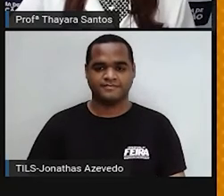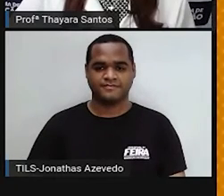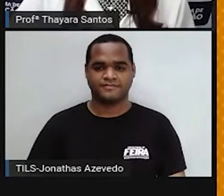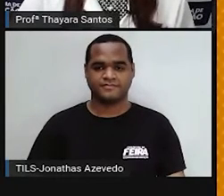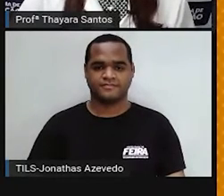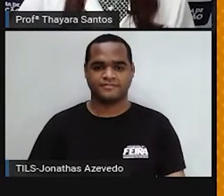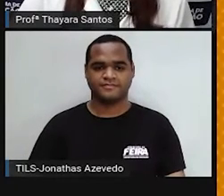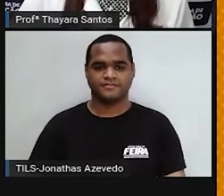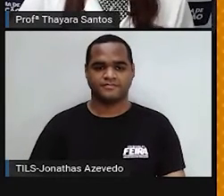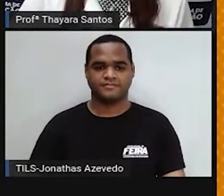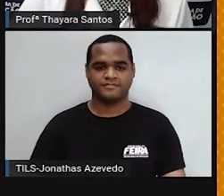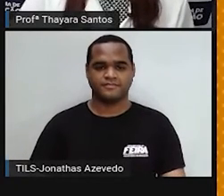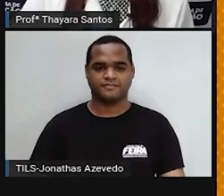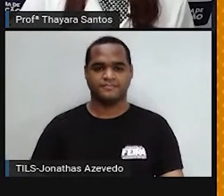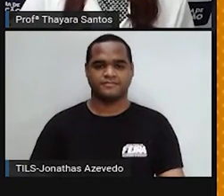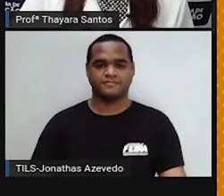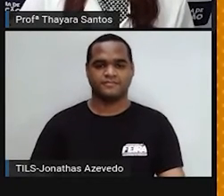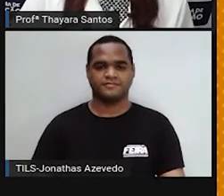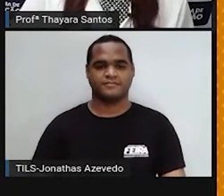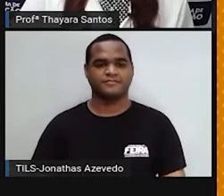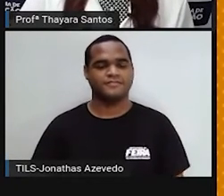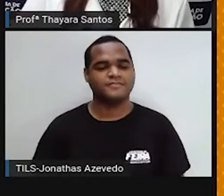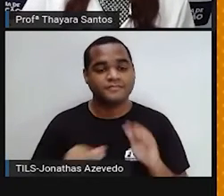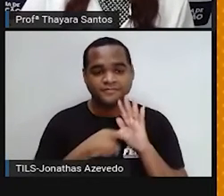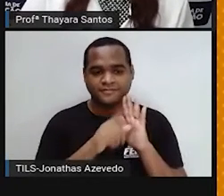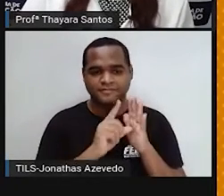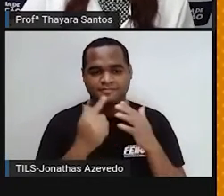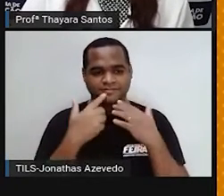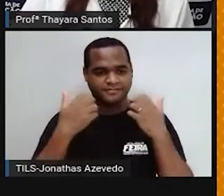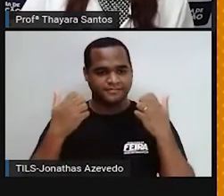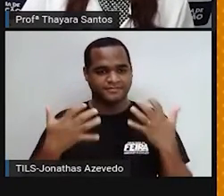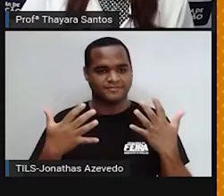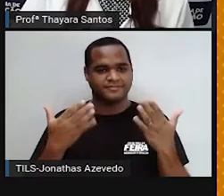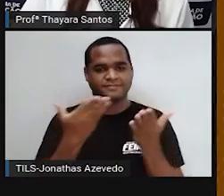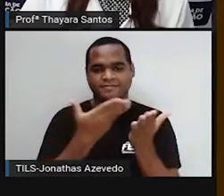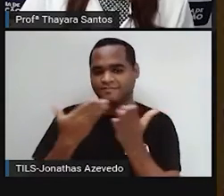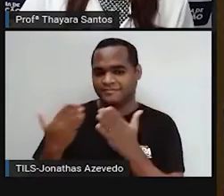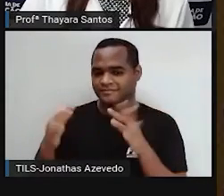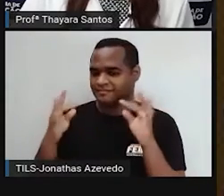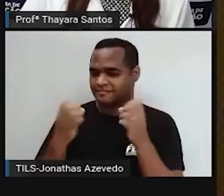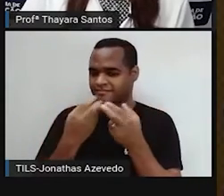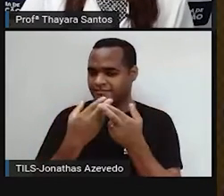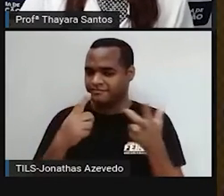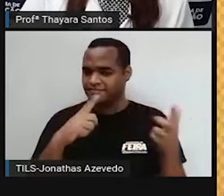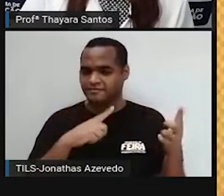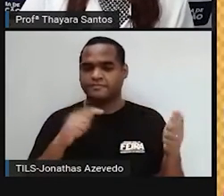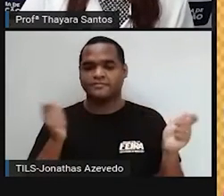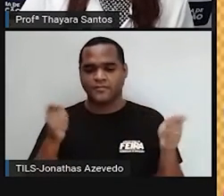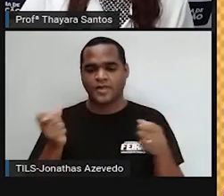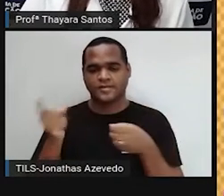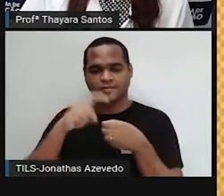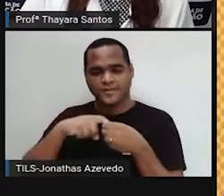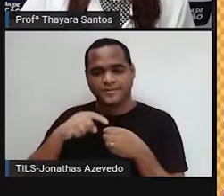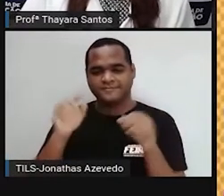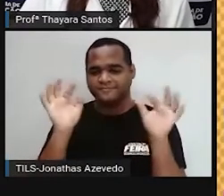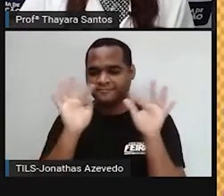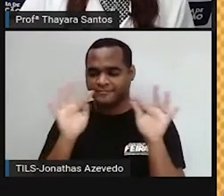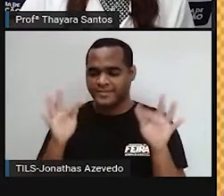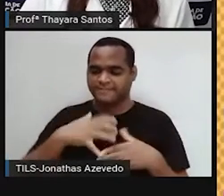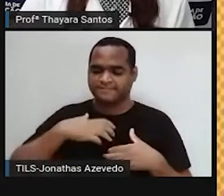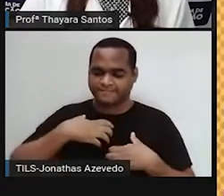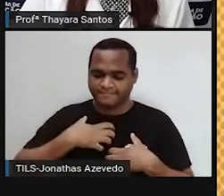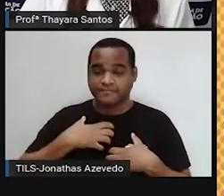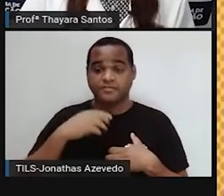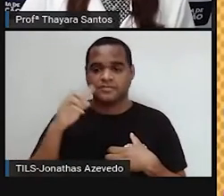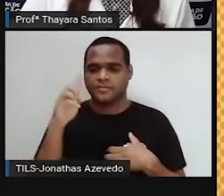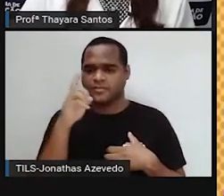Antes de tudo, sejam todos vocês que estão aí do outro lado muito bem-vindos de volta, a gente fica muito feliz de tê-los aqui, a gente sabe da